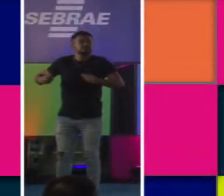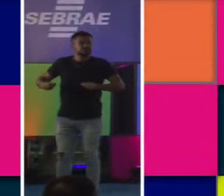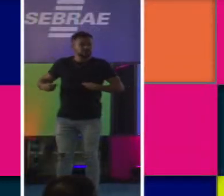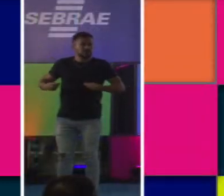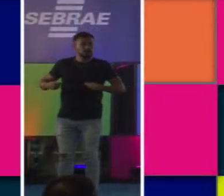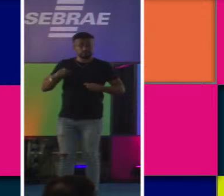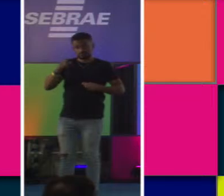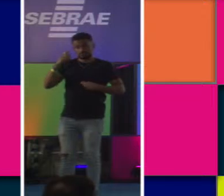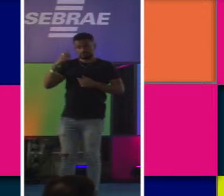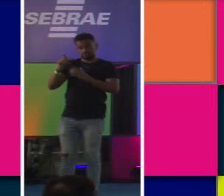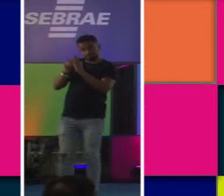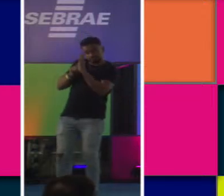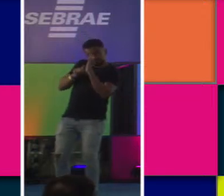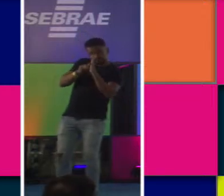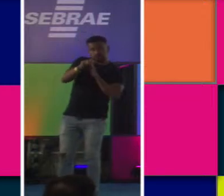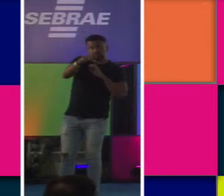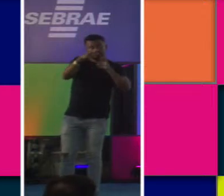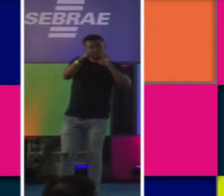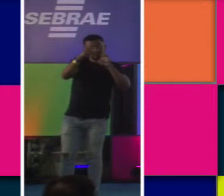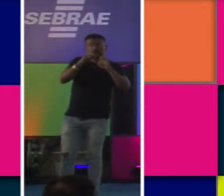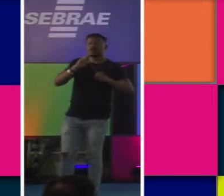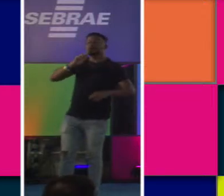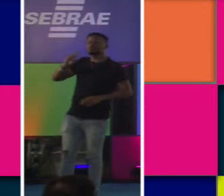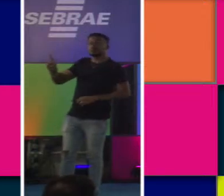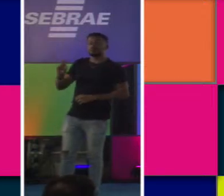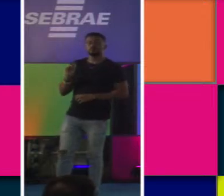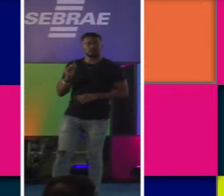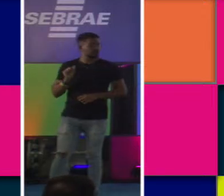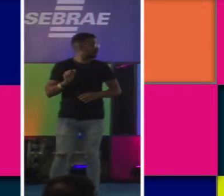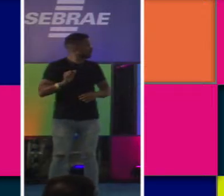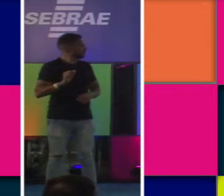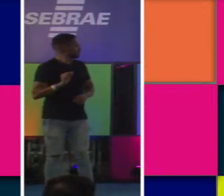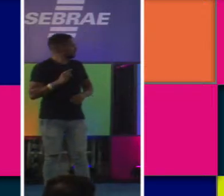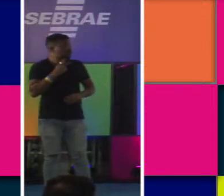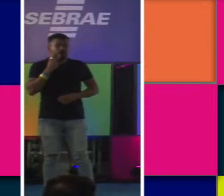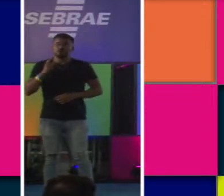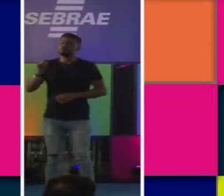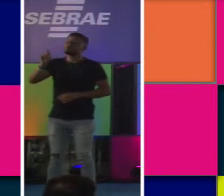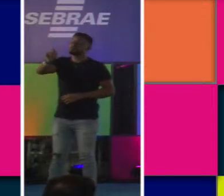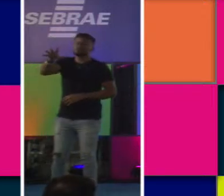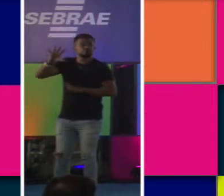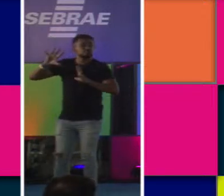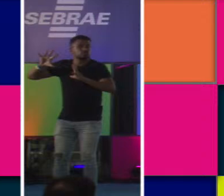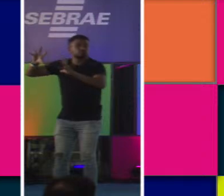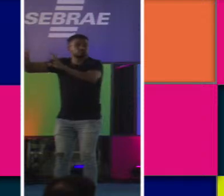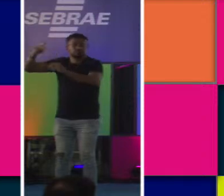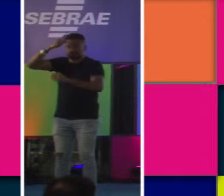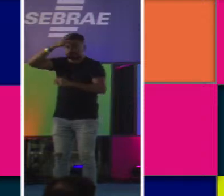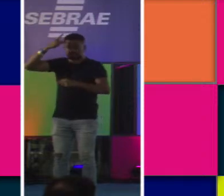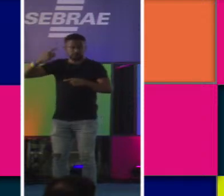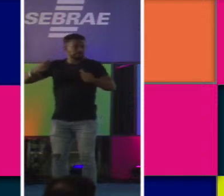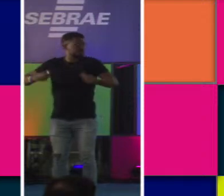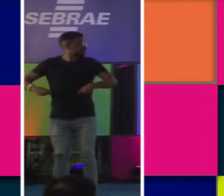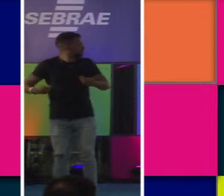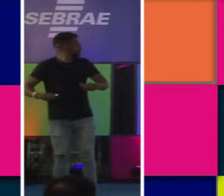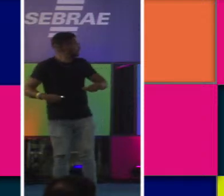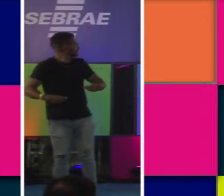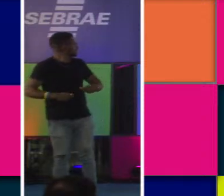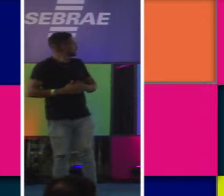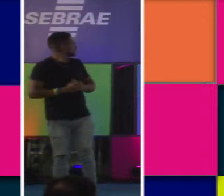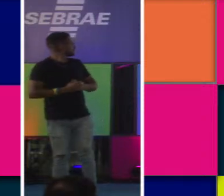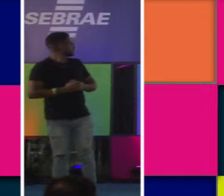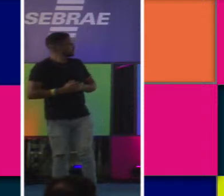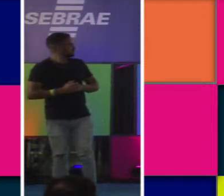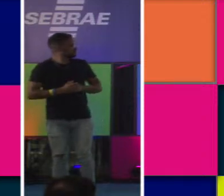essa primeira pergunta para o empreendedor, ele fala isso aqui para a gente, ó. De todo mundo. Sou uma diva. Próximo